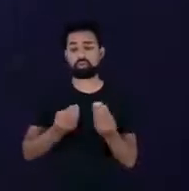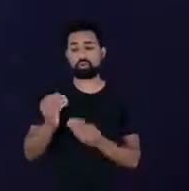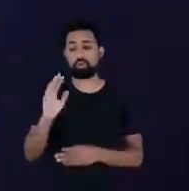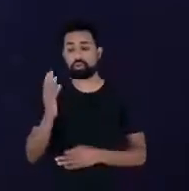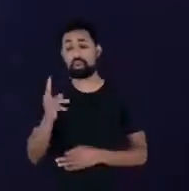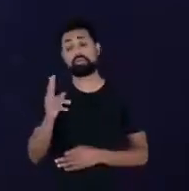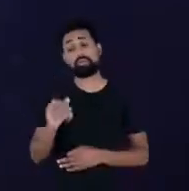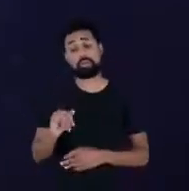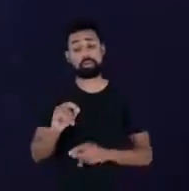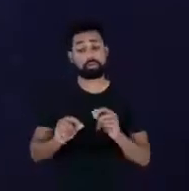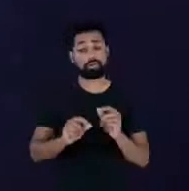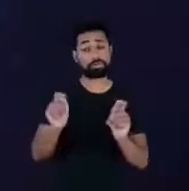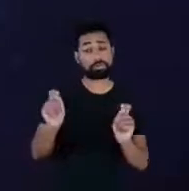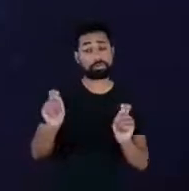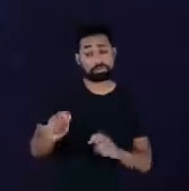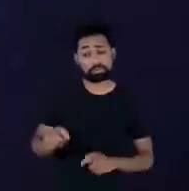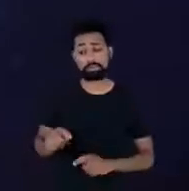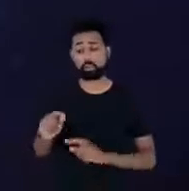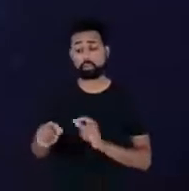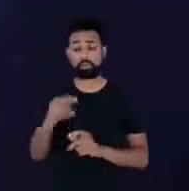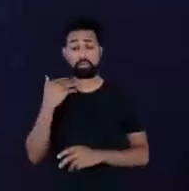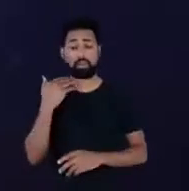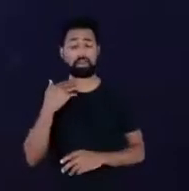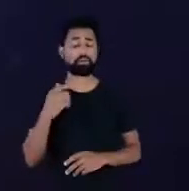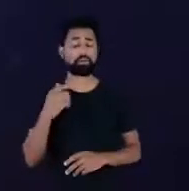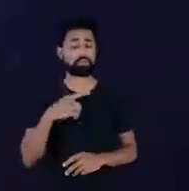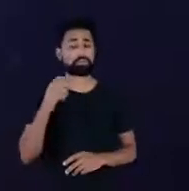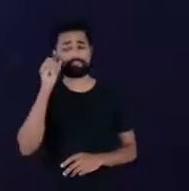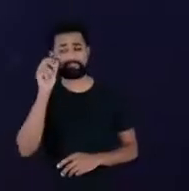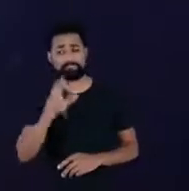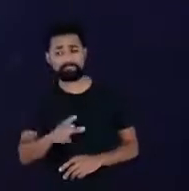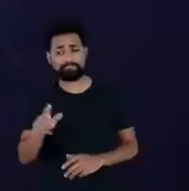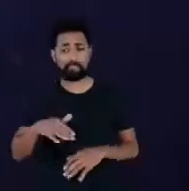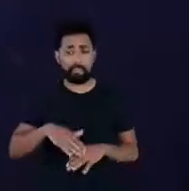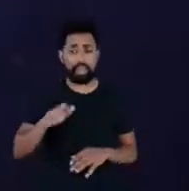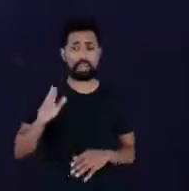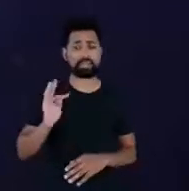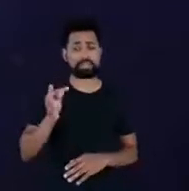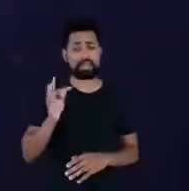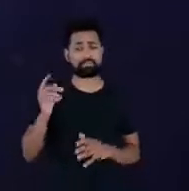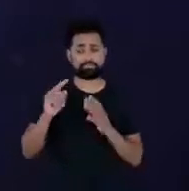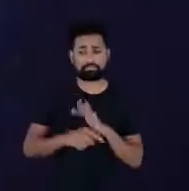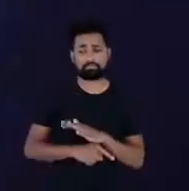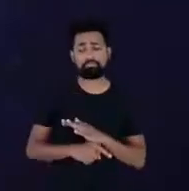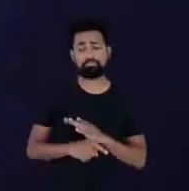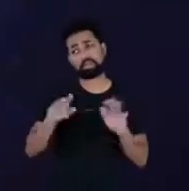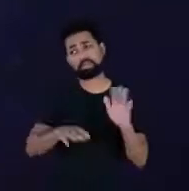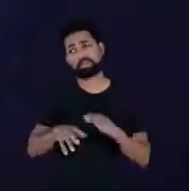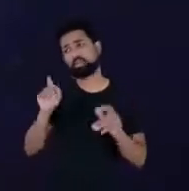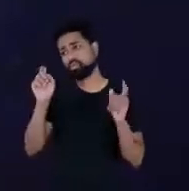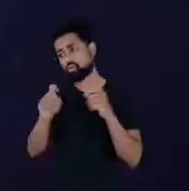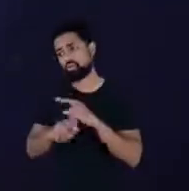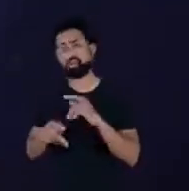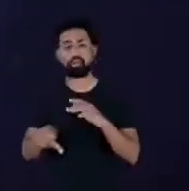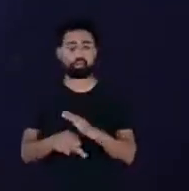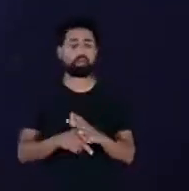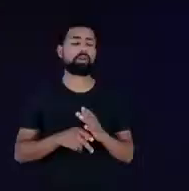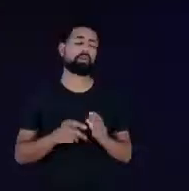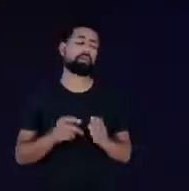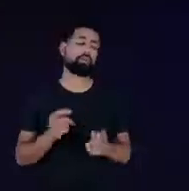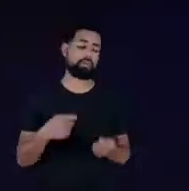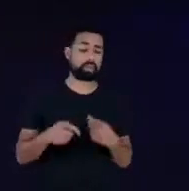possibilitar aos bancos também ter essa expertise um pouco mais técnica que às vezes dificulta a operação financeira então